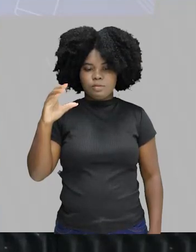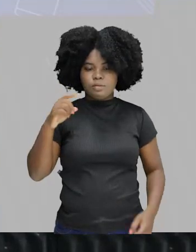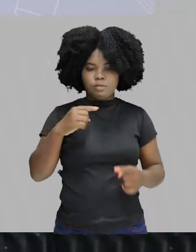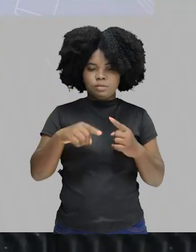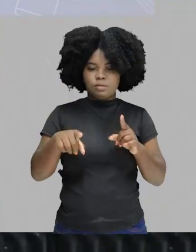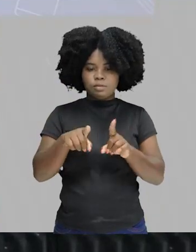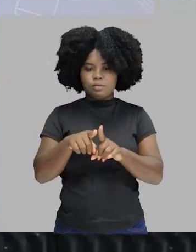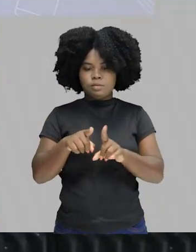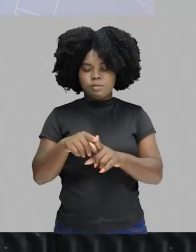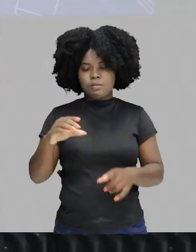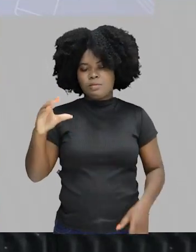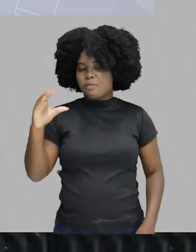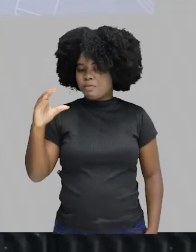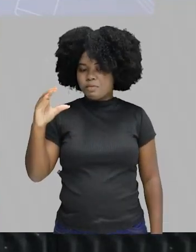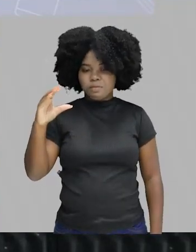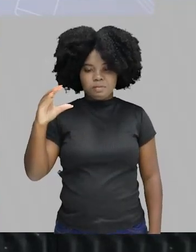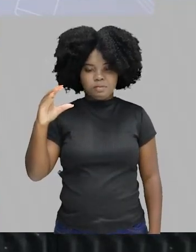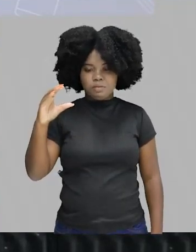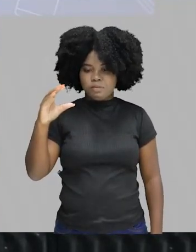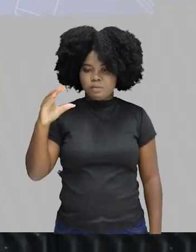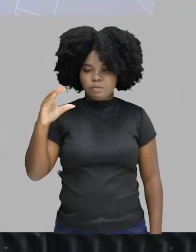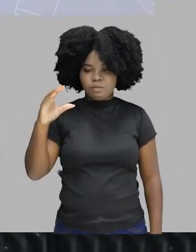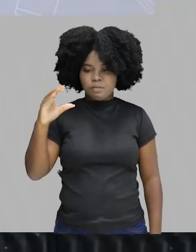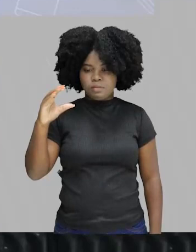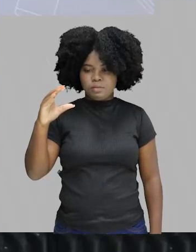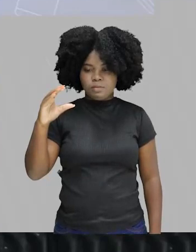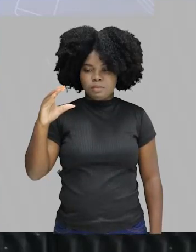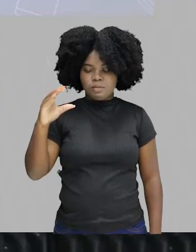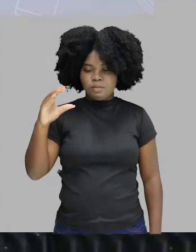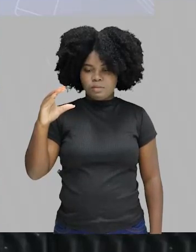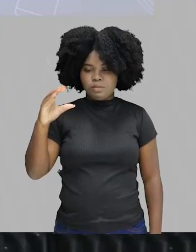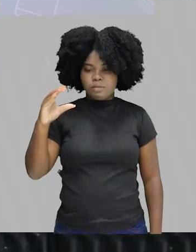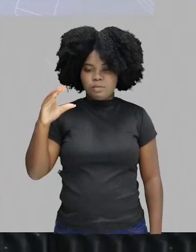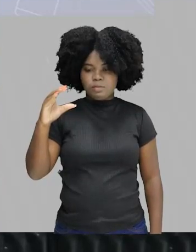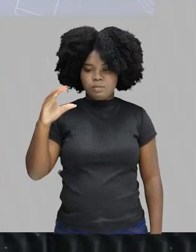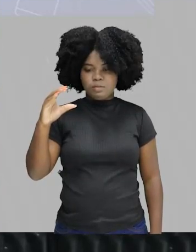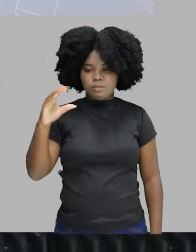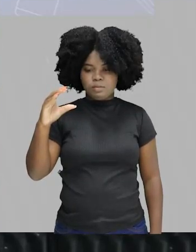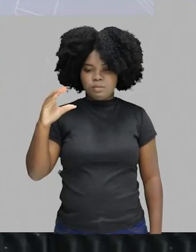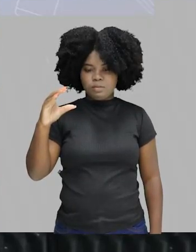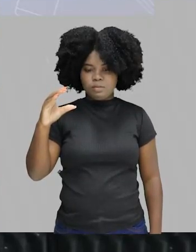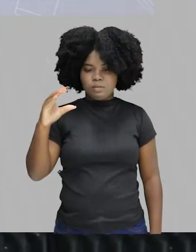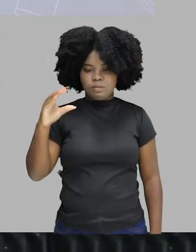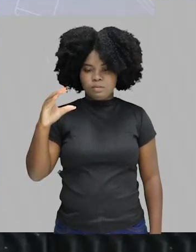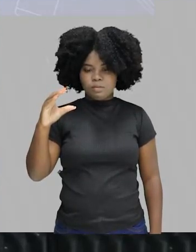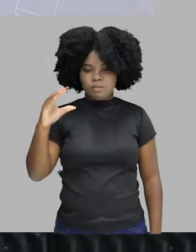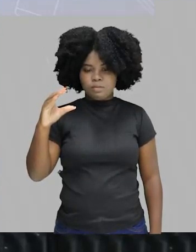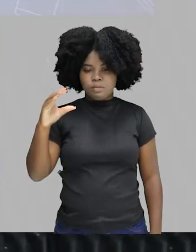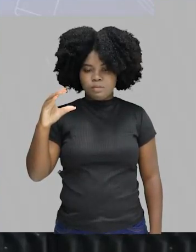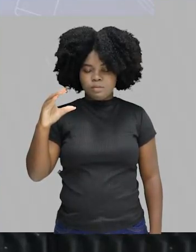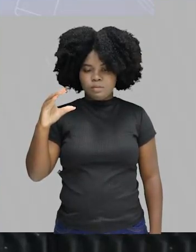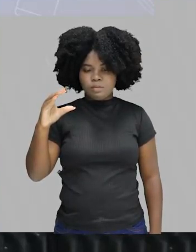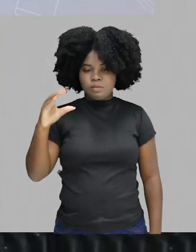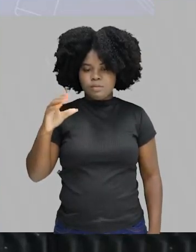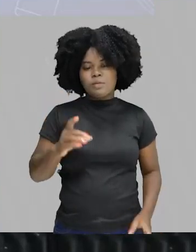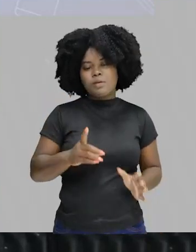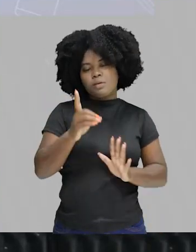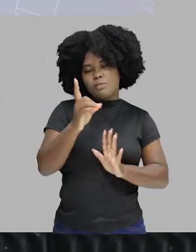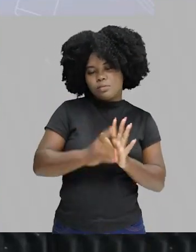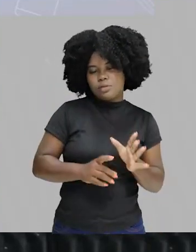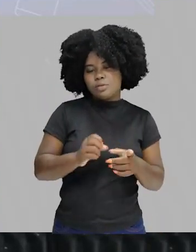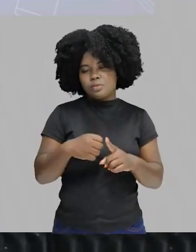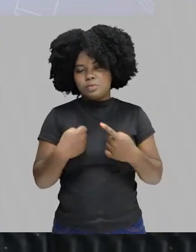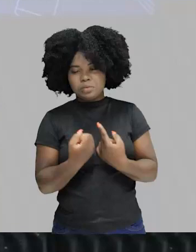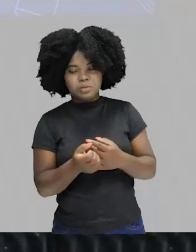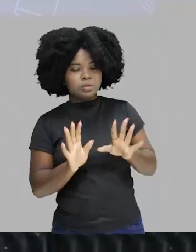Os direitos civis são baseados na defesa da dignidade humana, na segurança alimentar, se esse elemento é necessário à subsistência. Isso aqui está mais para direitos sociais e